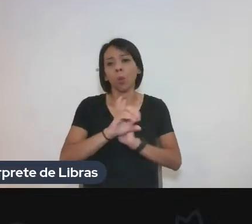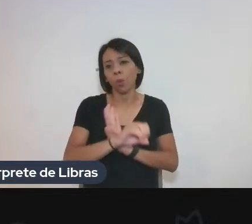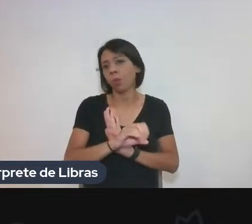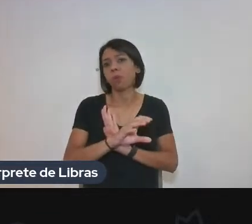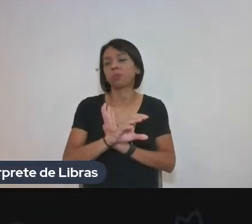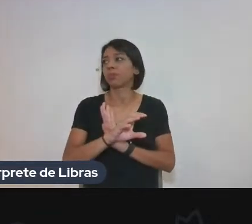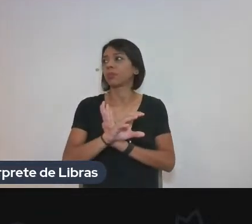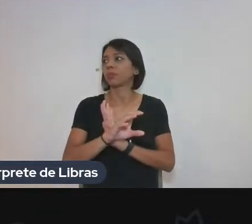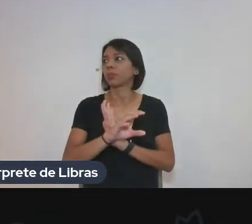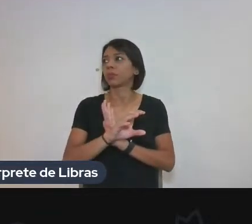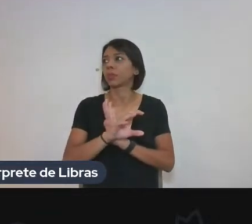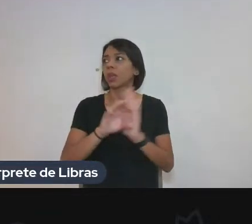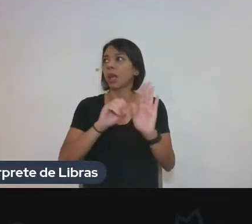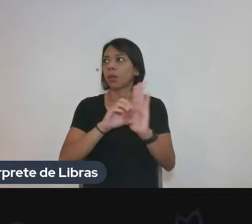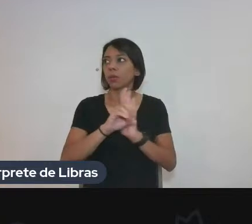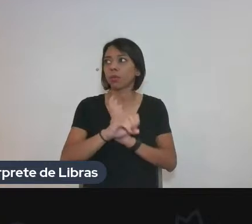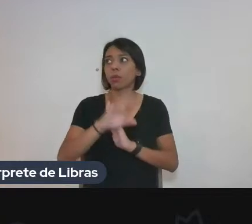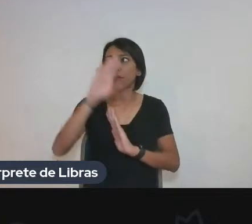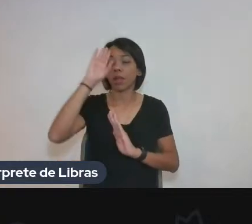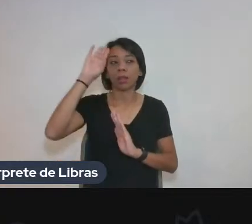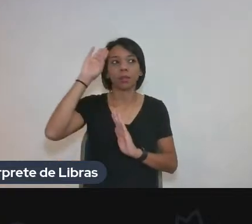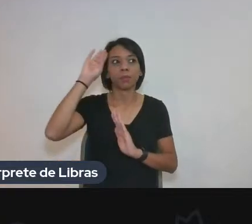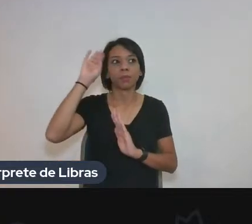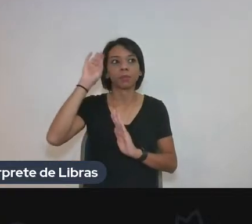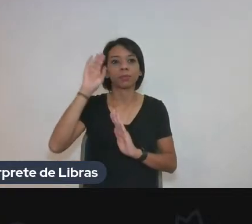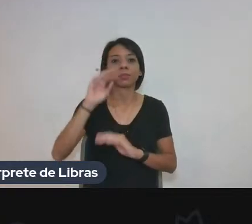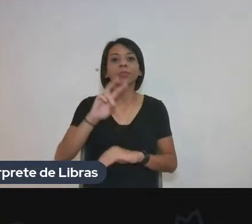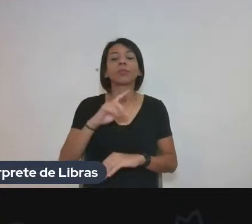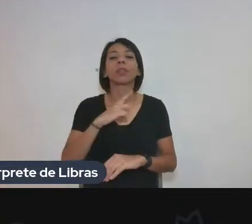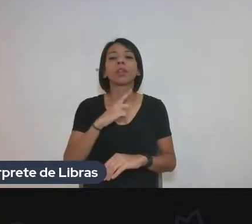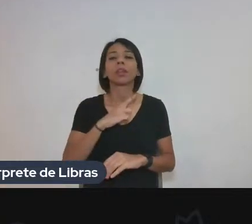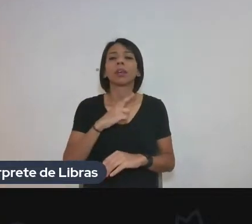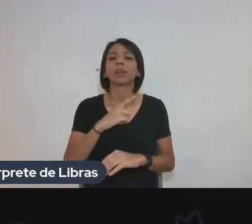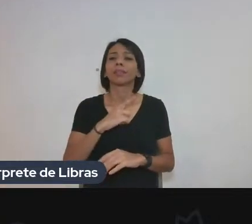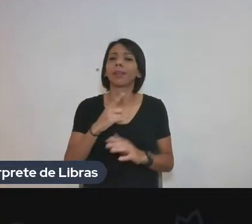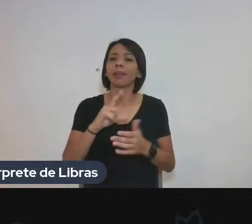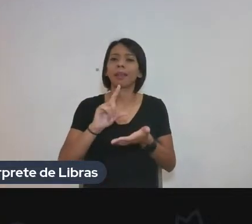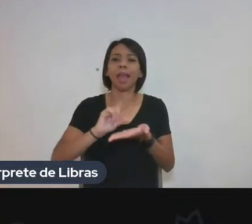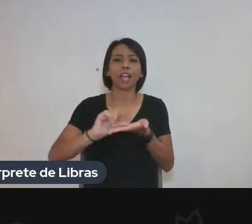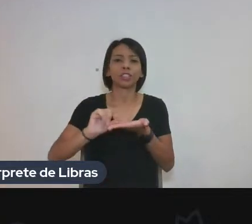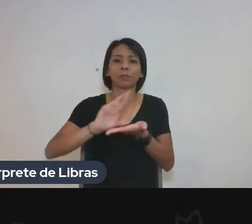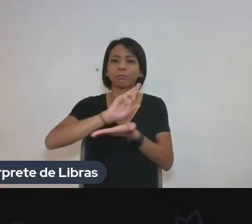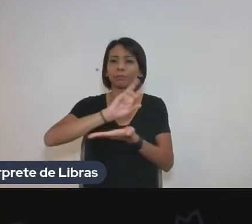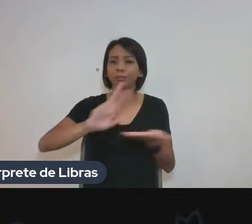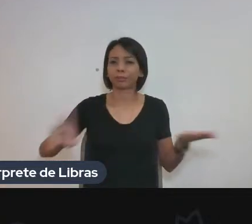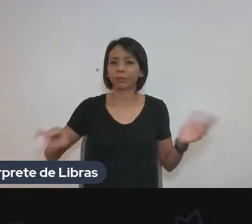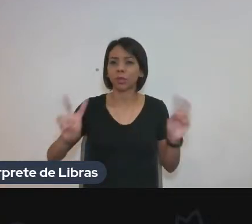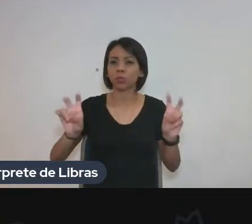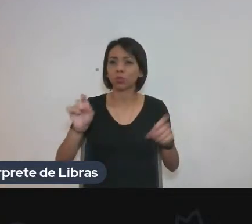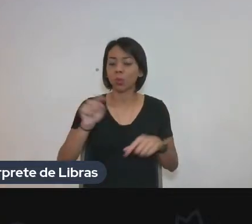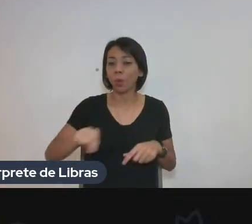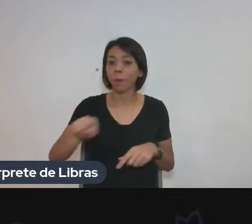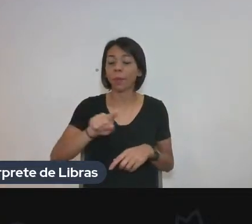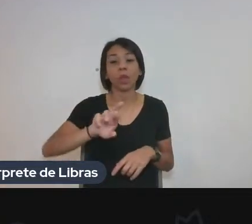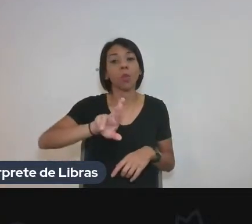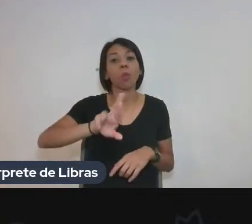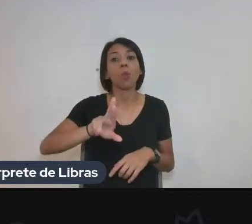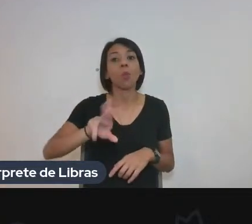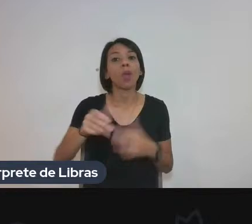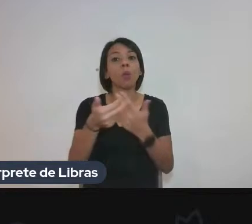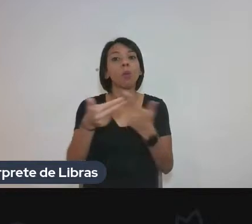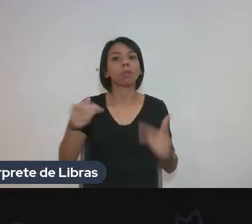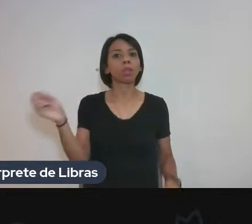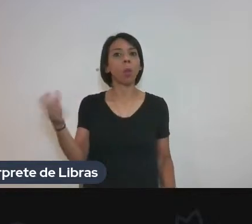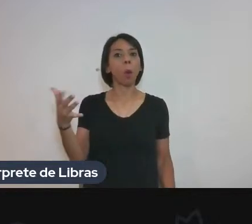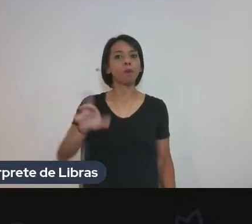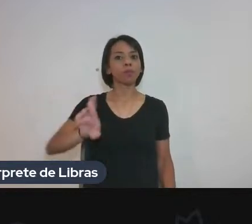exemplo. Ou Google Maps não, desculpa gente, no Google Acadêmico, vai ter um monte de artigos falando sobre isso. Então, tipo, não é algo extremamente